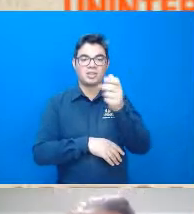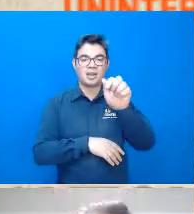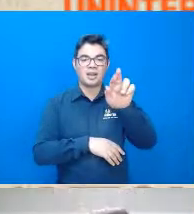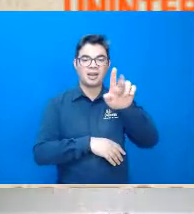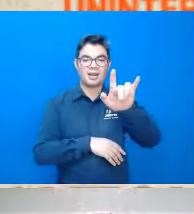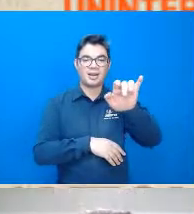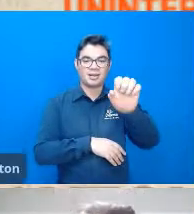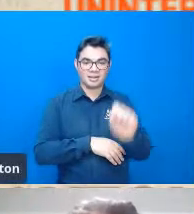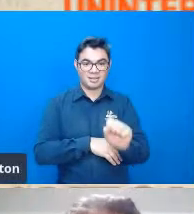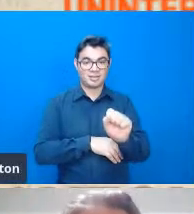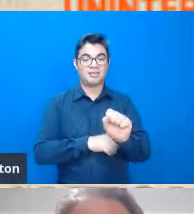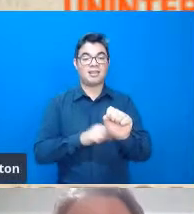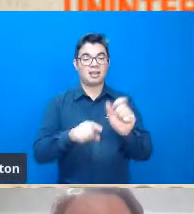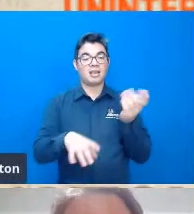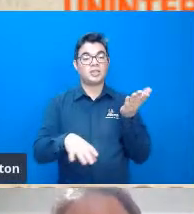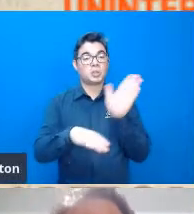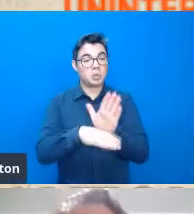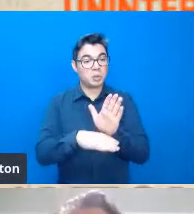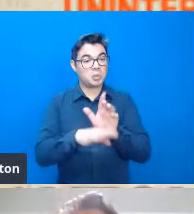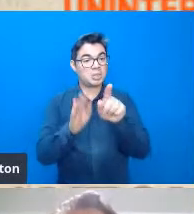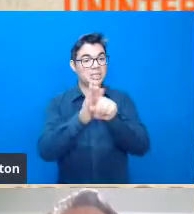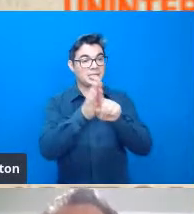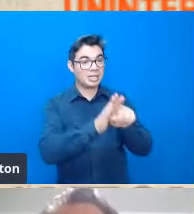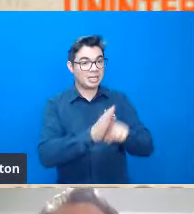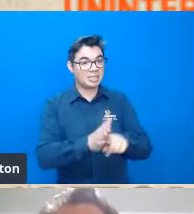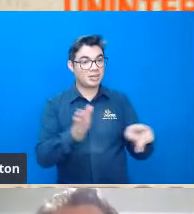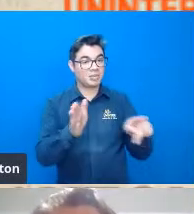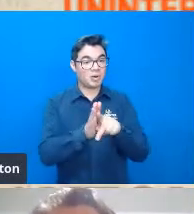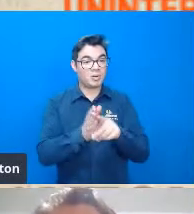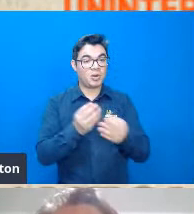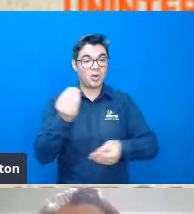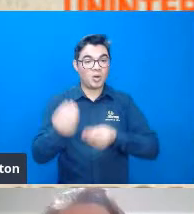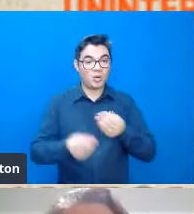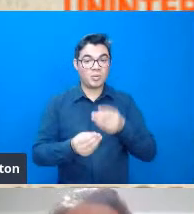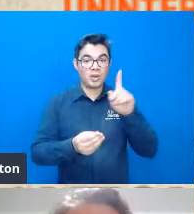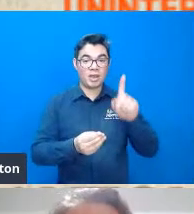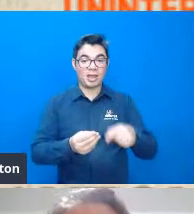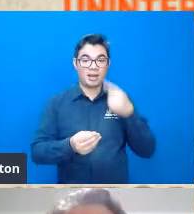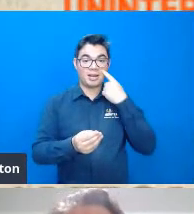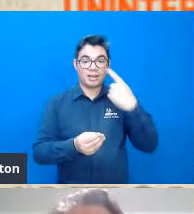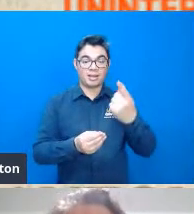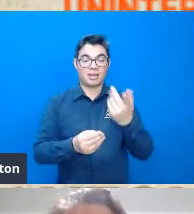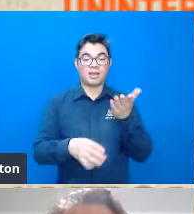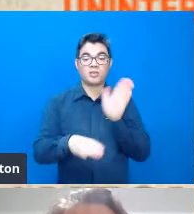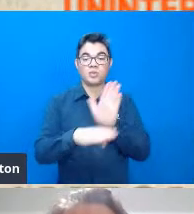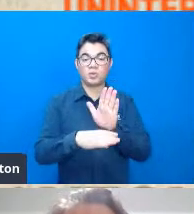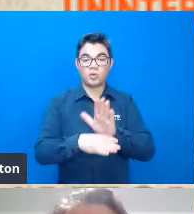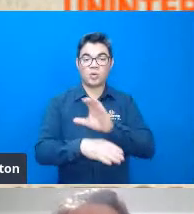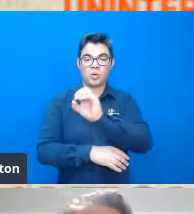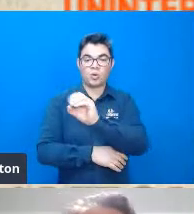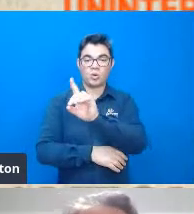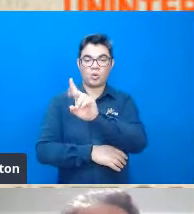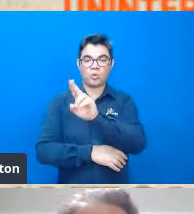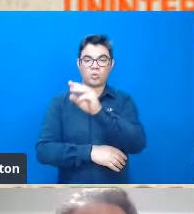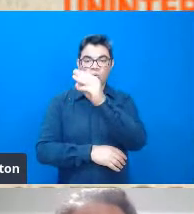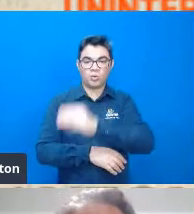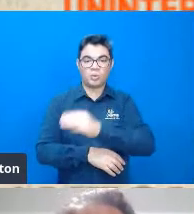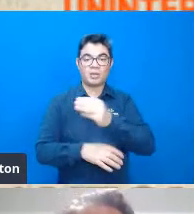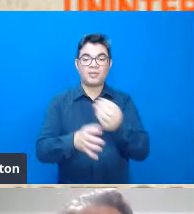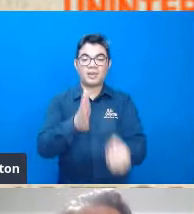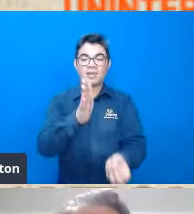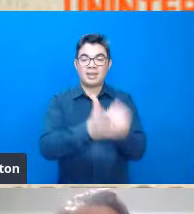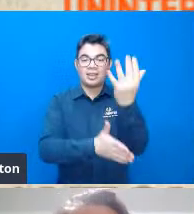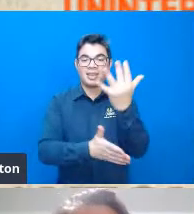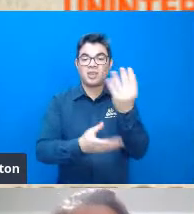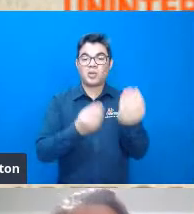mas esse pesquisador americano foi, além de orientar o Duhm, na época ele estava criando a Nature Conservancy,